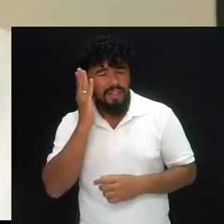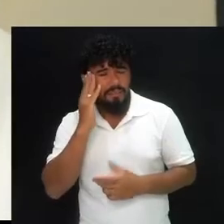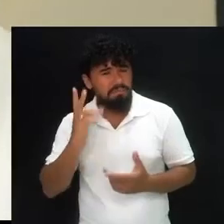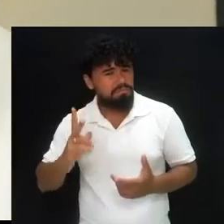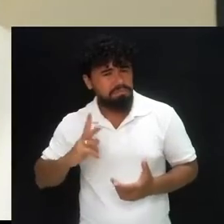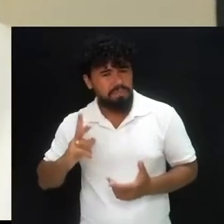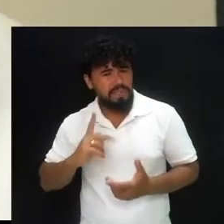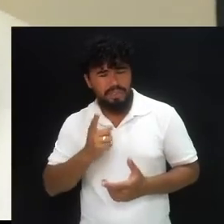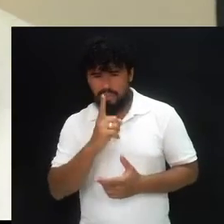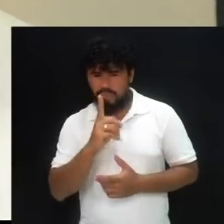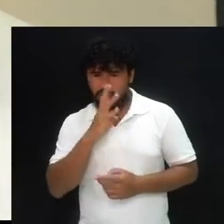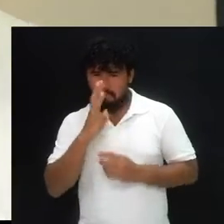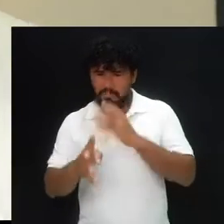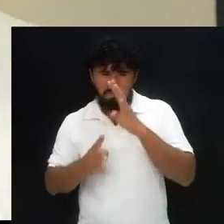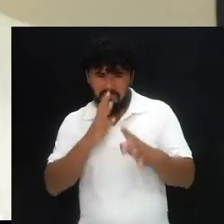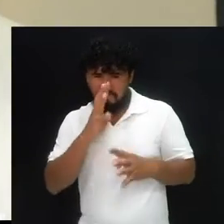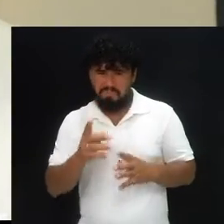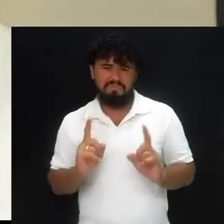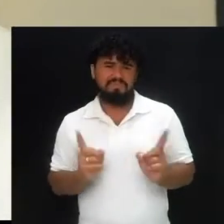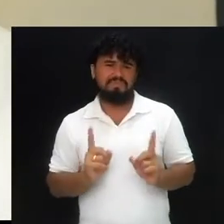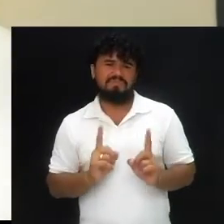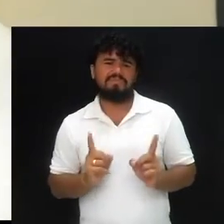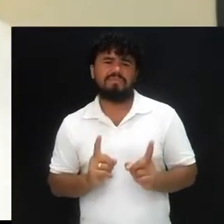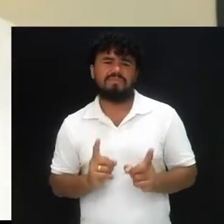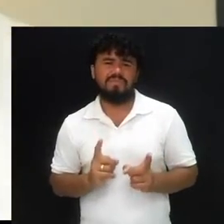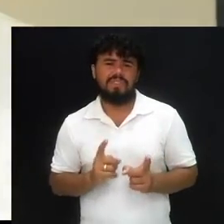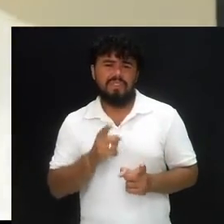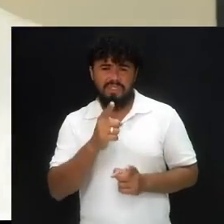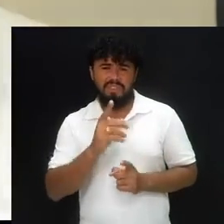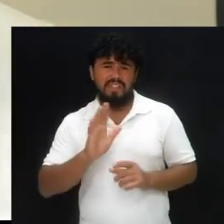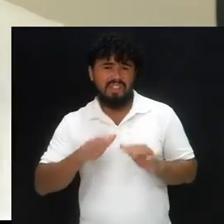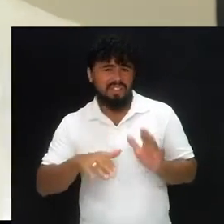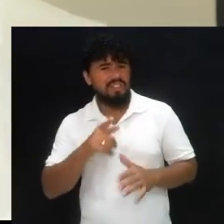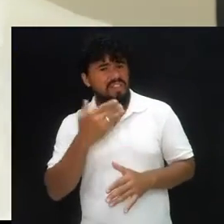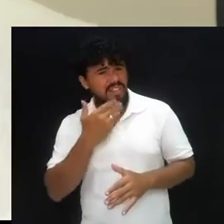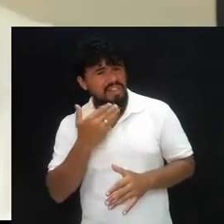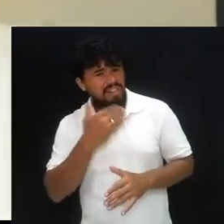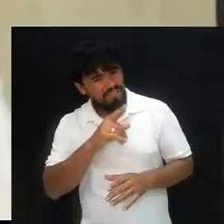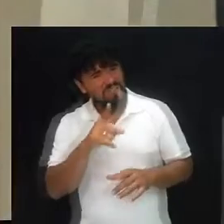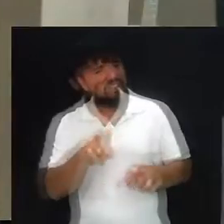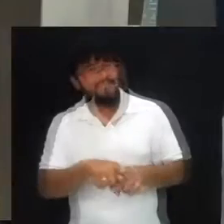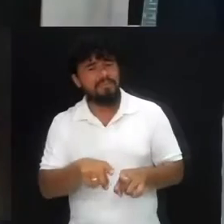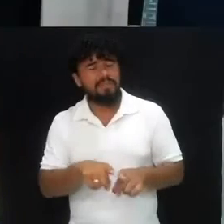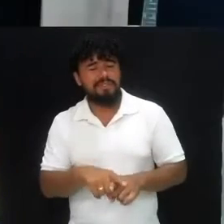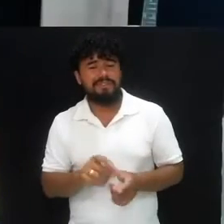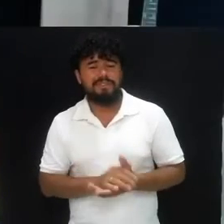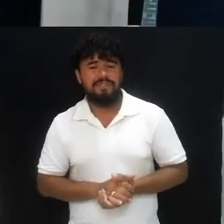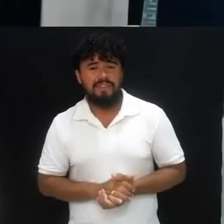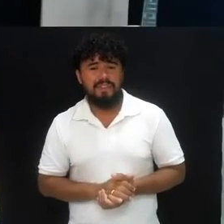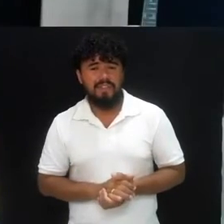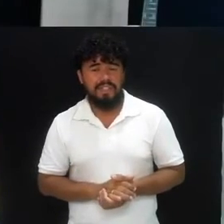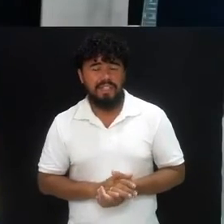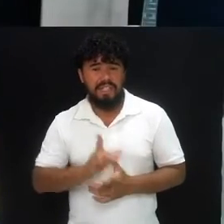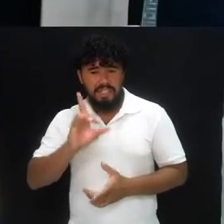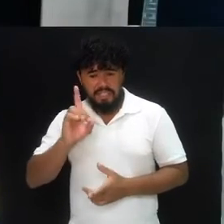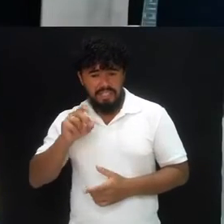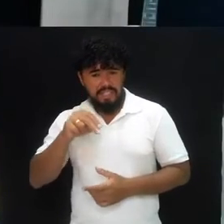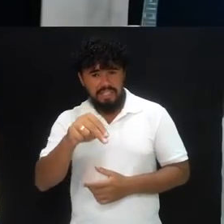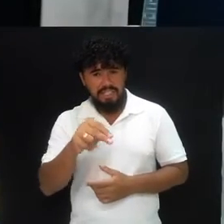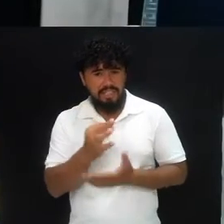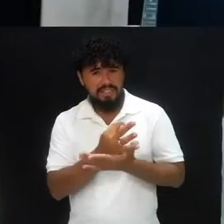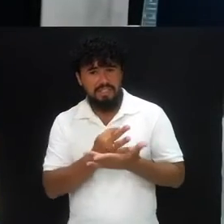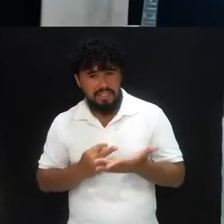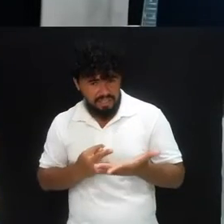Não jogue pedra sobre o telhado do seu vizinho, quando o seu telhado, ele é de vidro. Daniel, de acordo com o texto